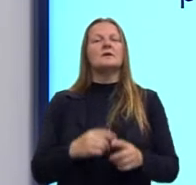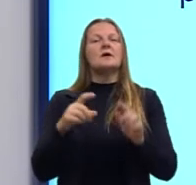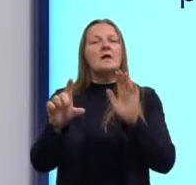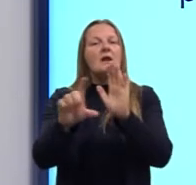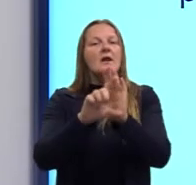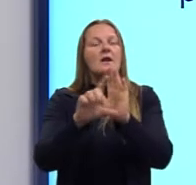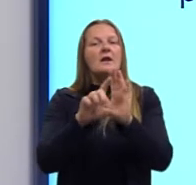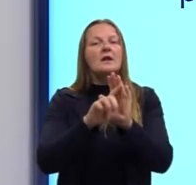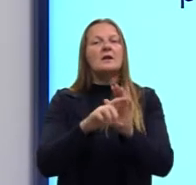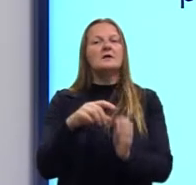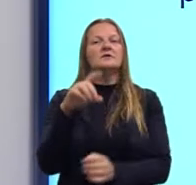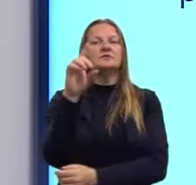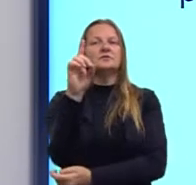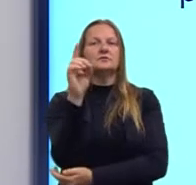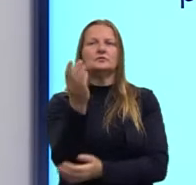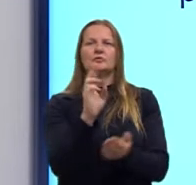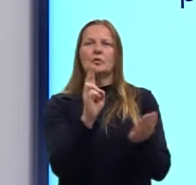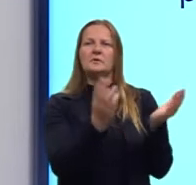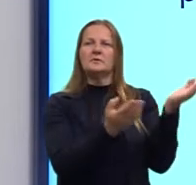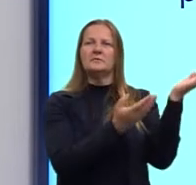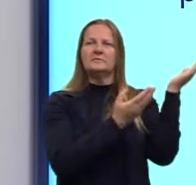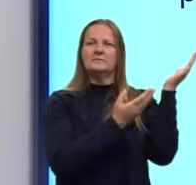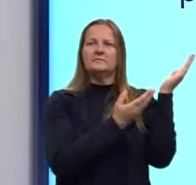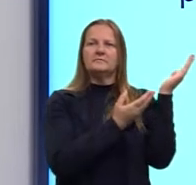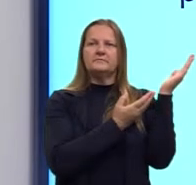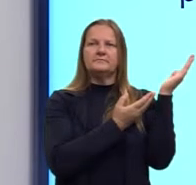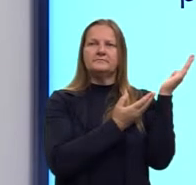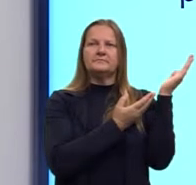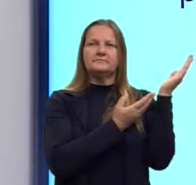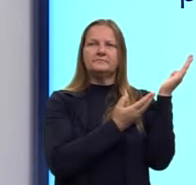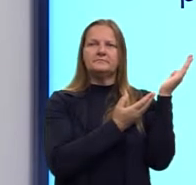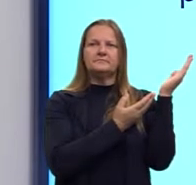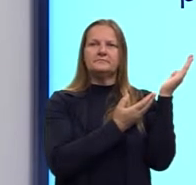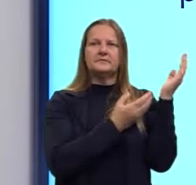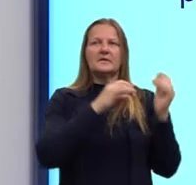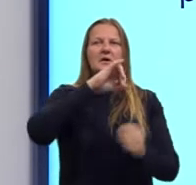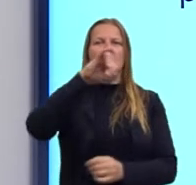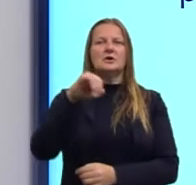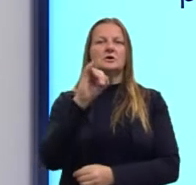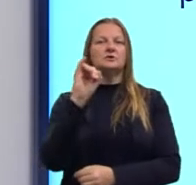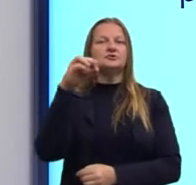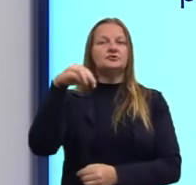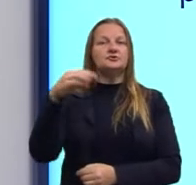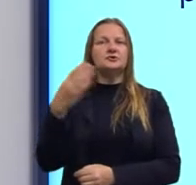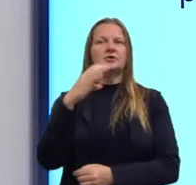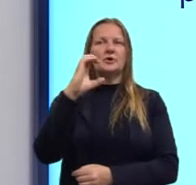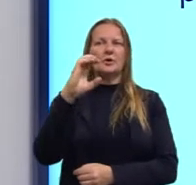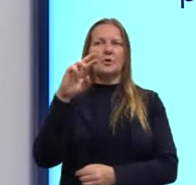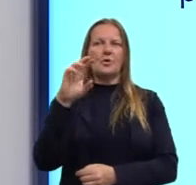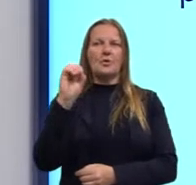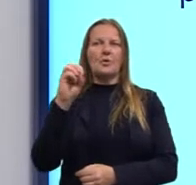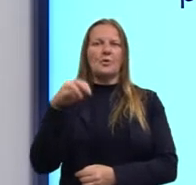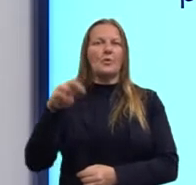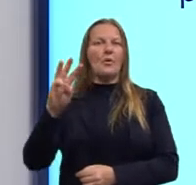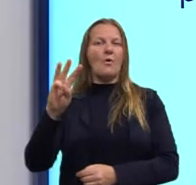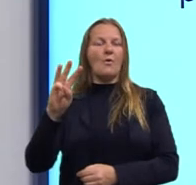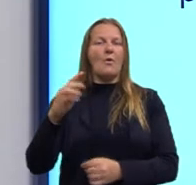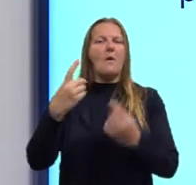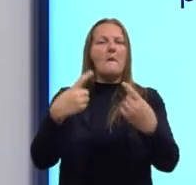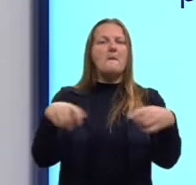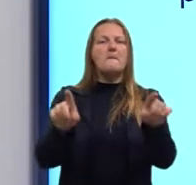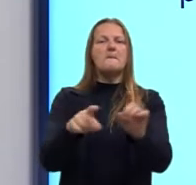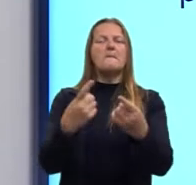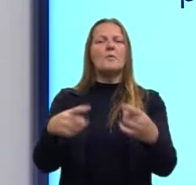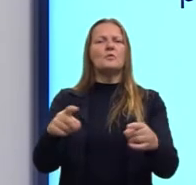leis de Jim Crow, Jim Corvo. E esse Jim Crow seria um personagem fictício de músicas